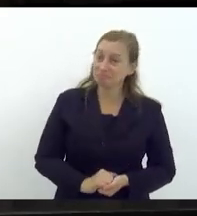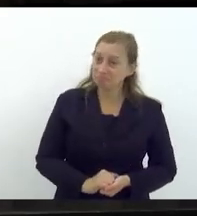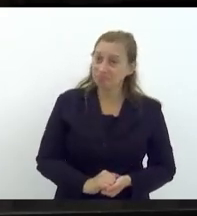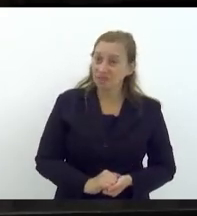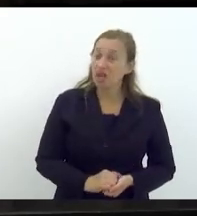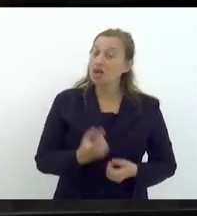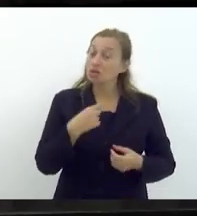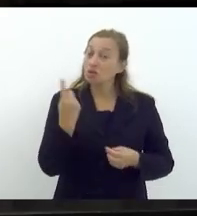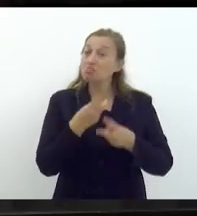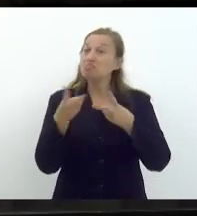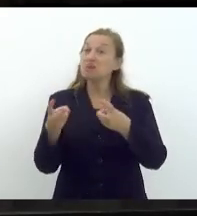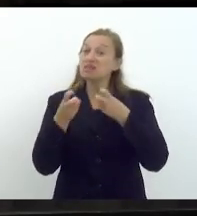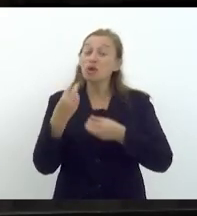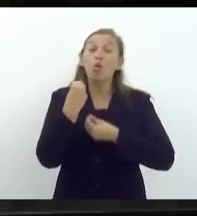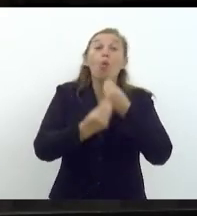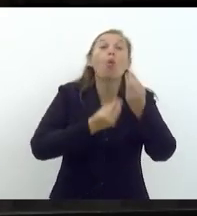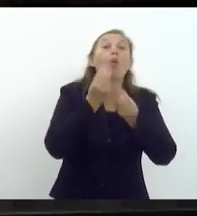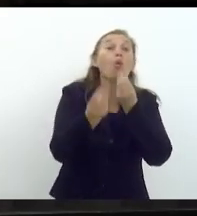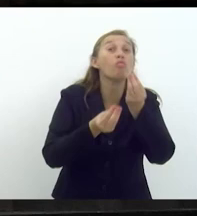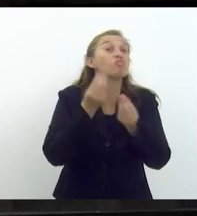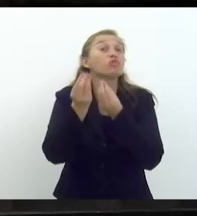a gente percebe como